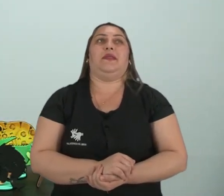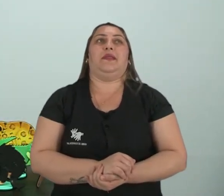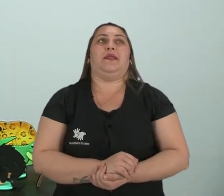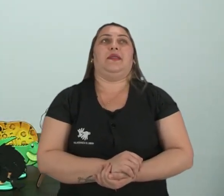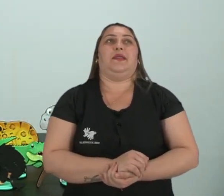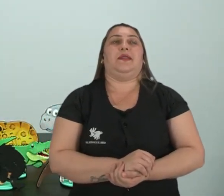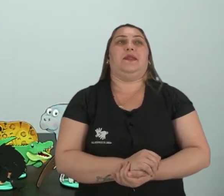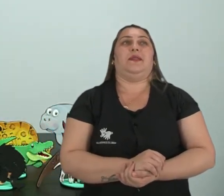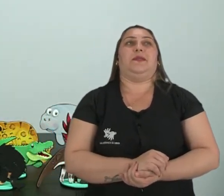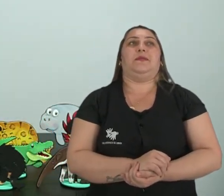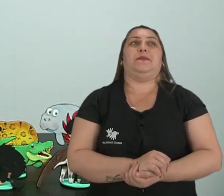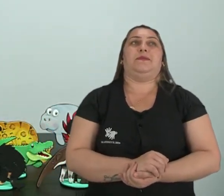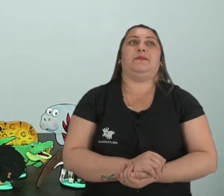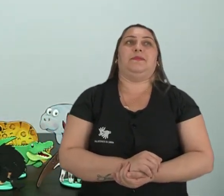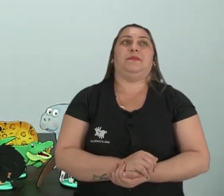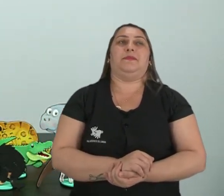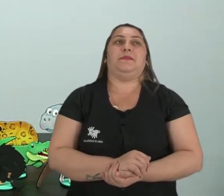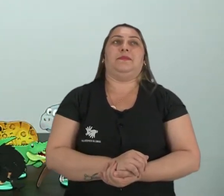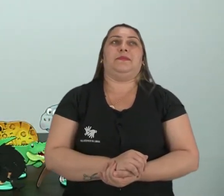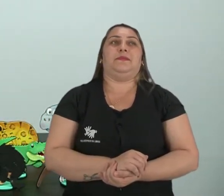Nós temos essa aqui.